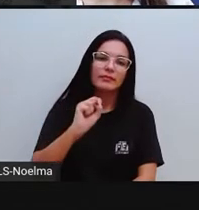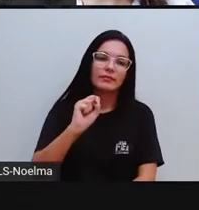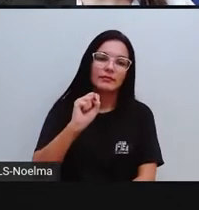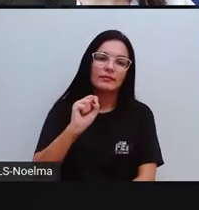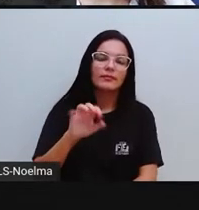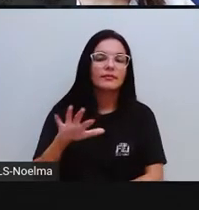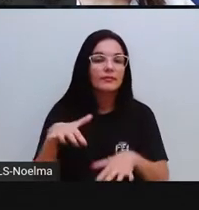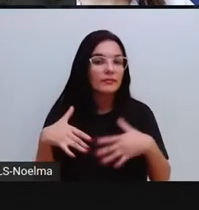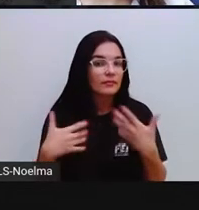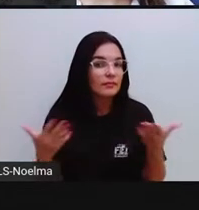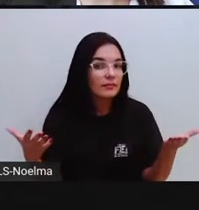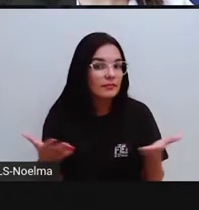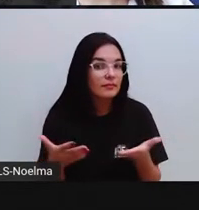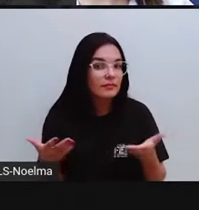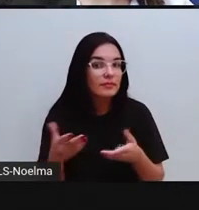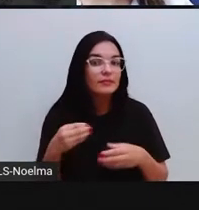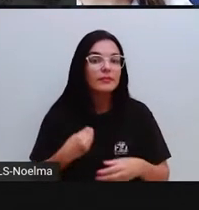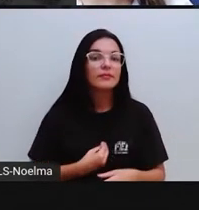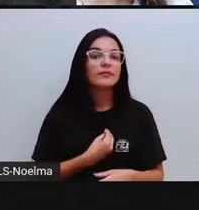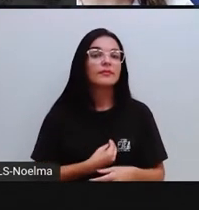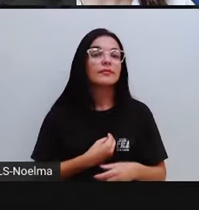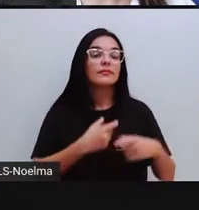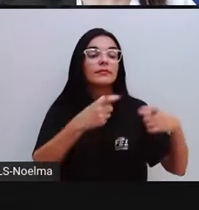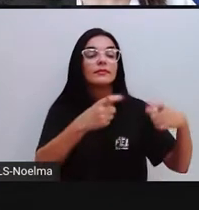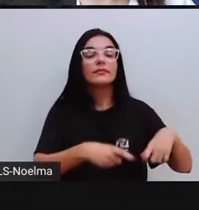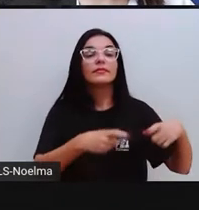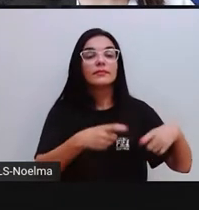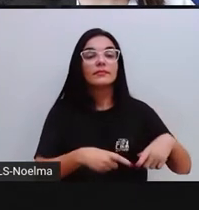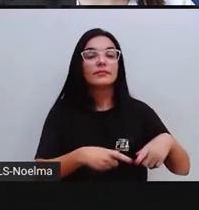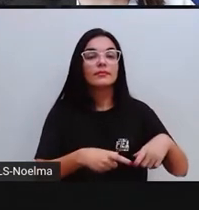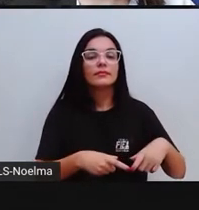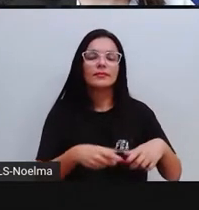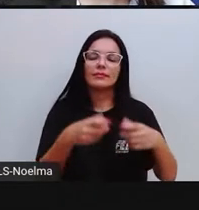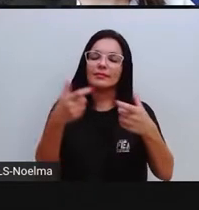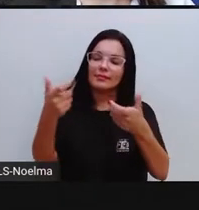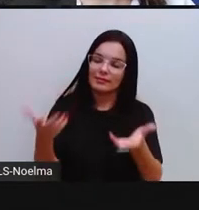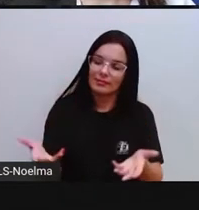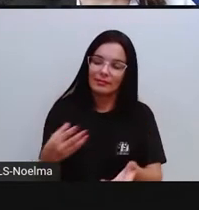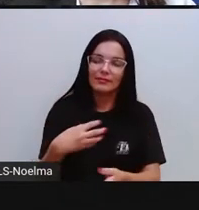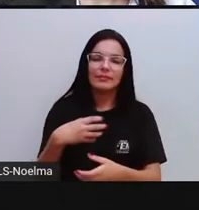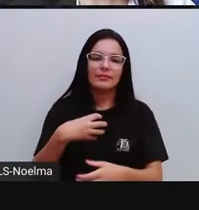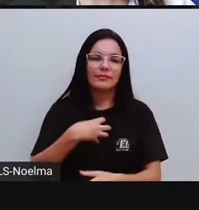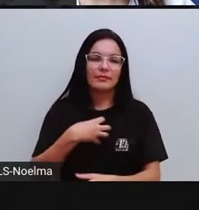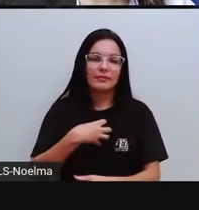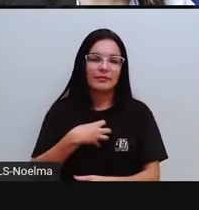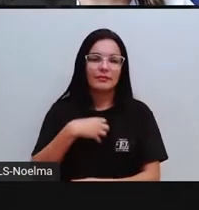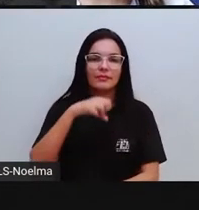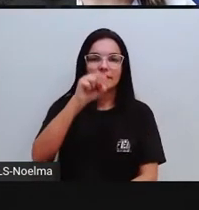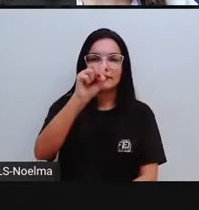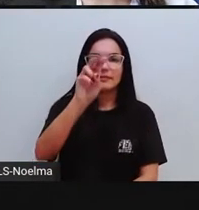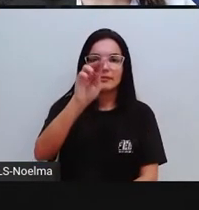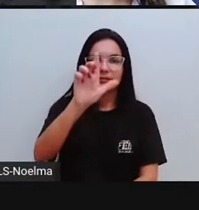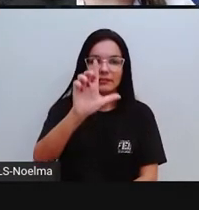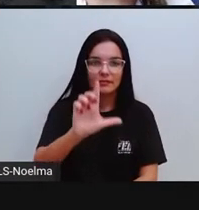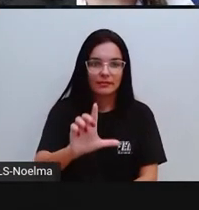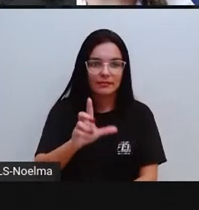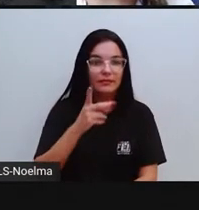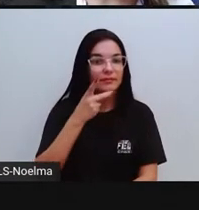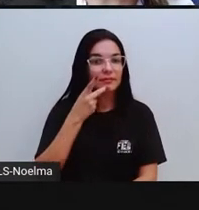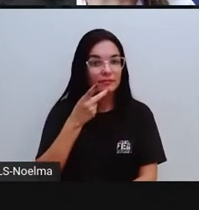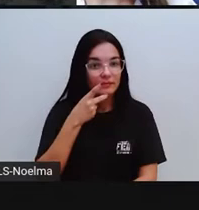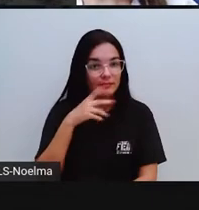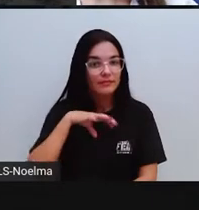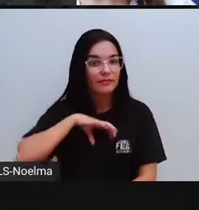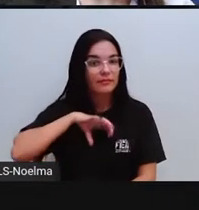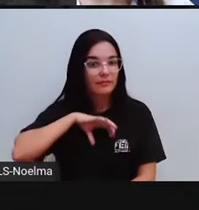povos tupinambás, eles habitam ali, ó, o sul da Bahia e falam o português,